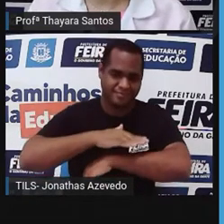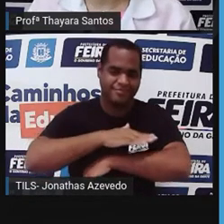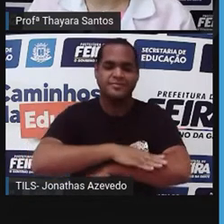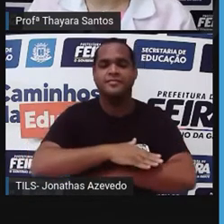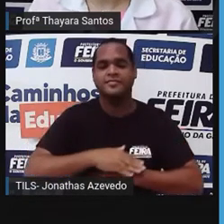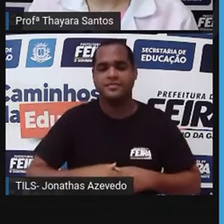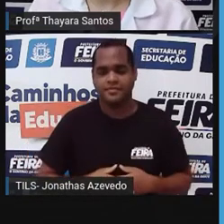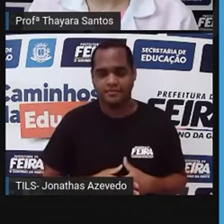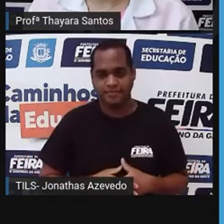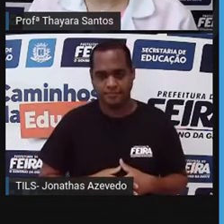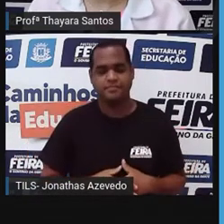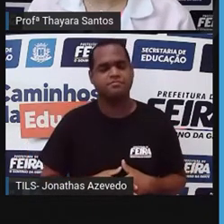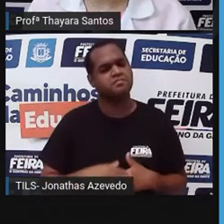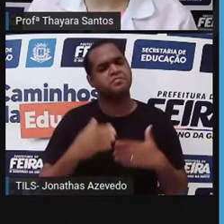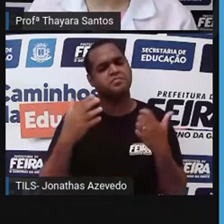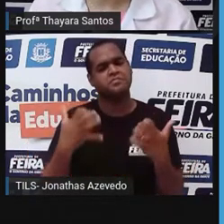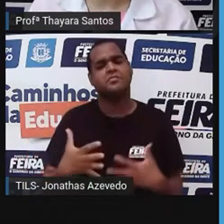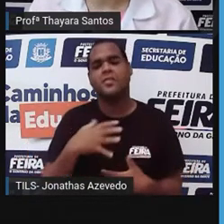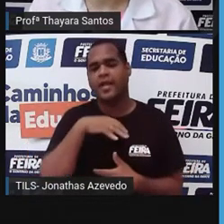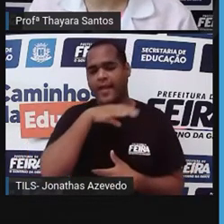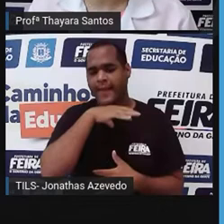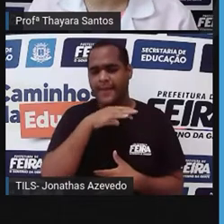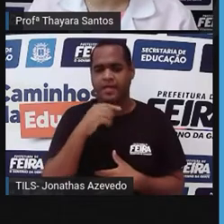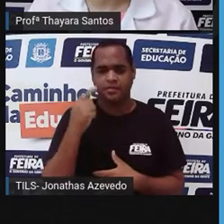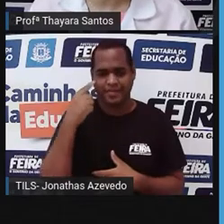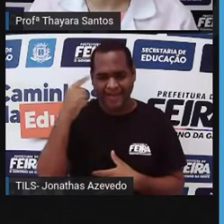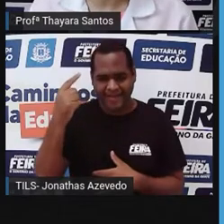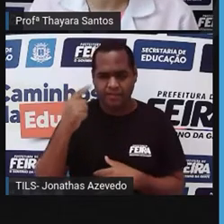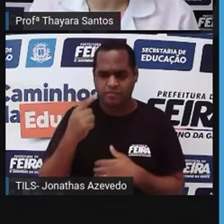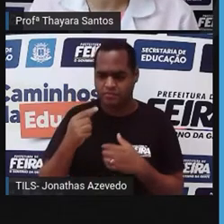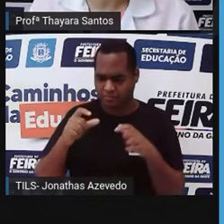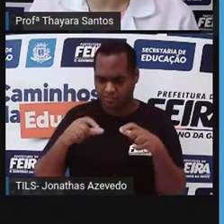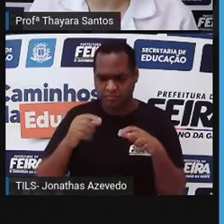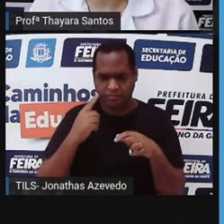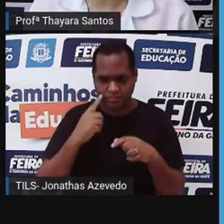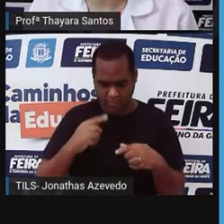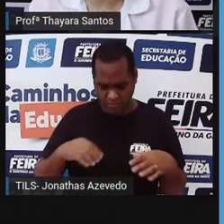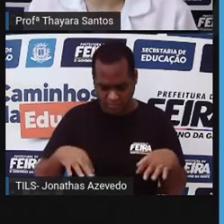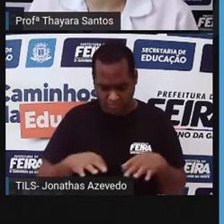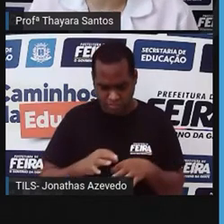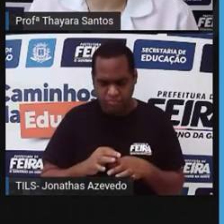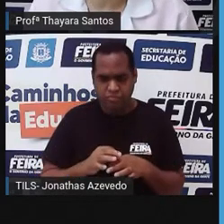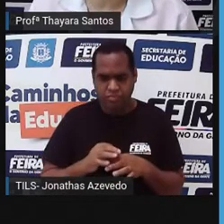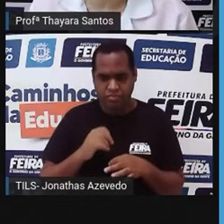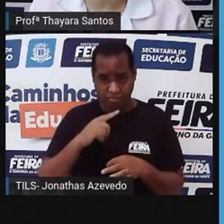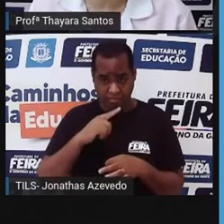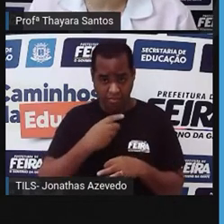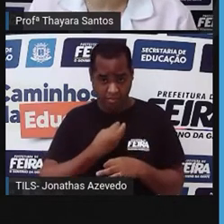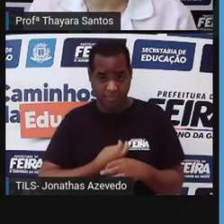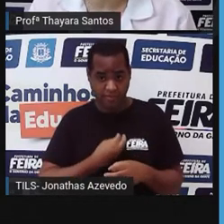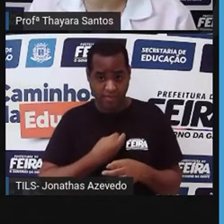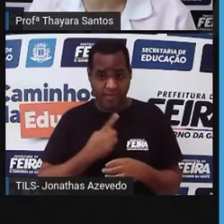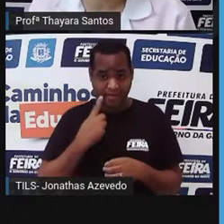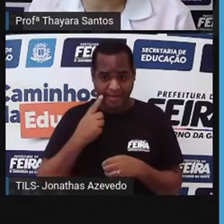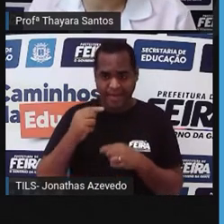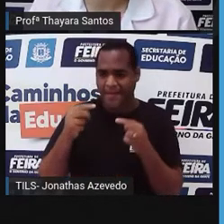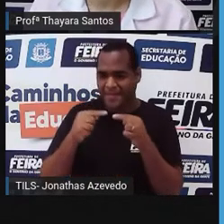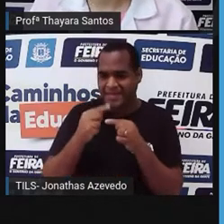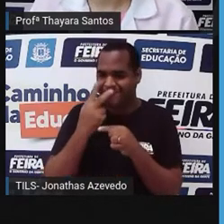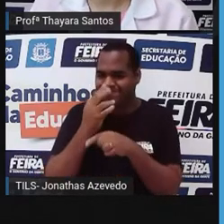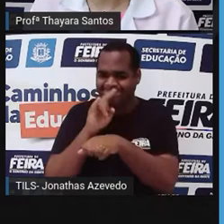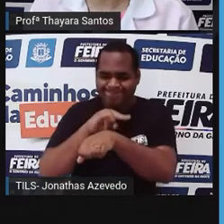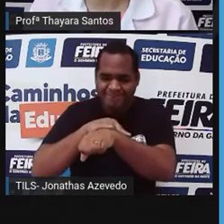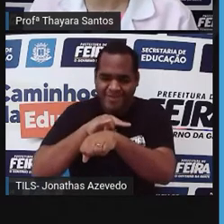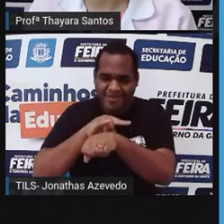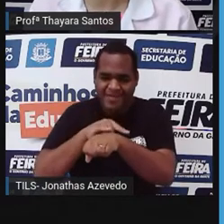Esses animais, eles não têm bexiga urinária, né? Eles são diferentes da gente. A gente tem a bexiga urinária, que é um reservatório